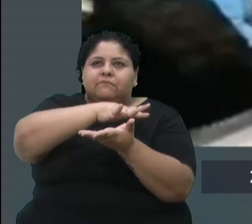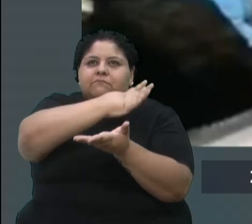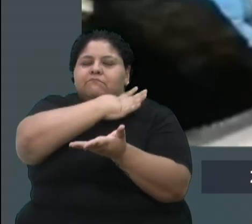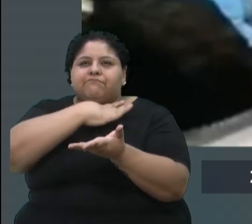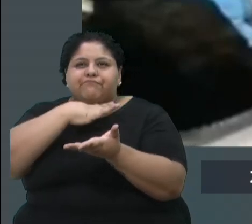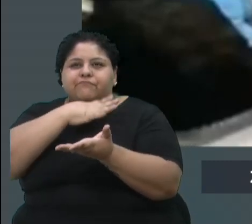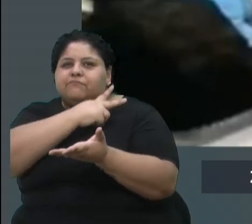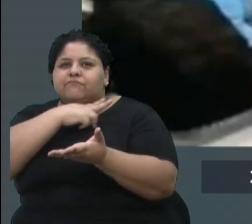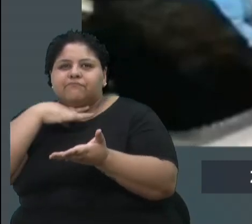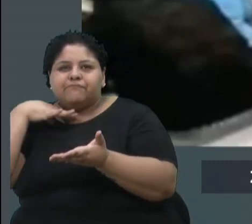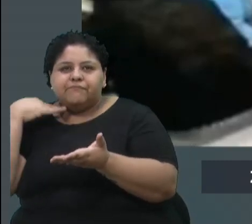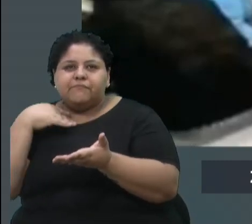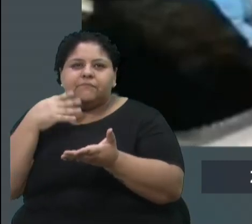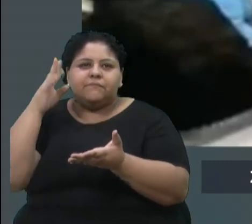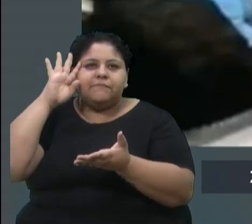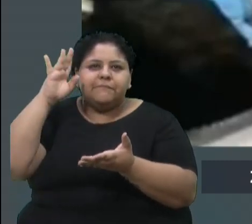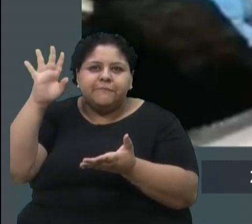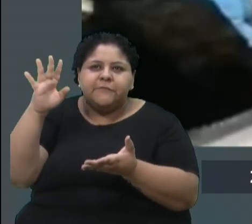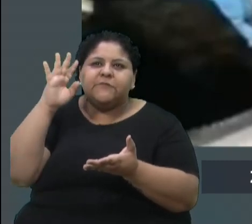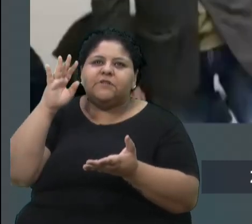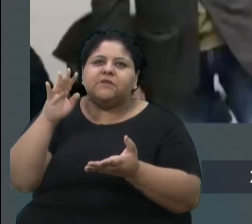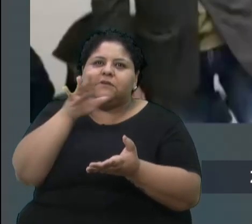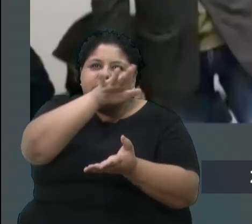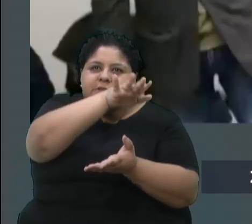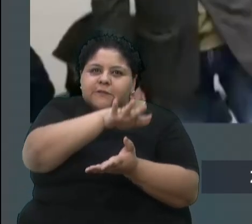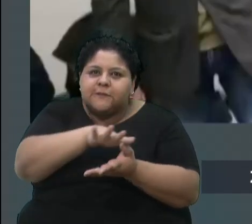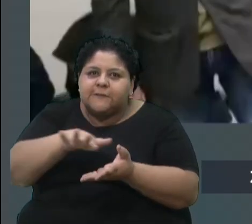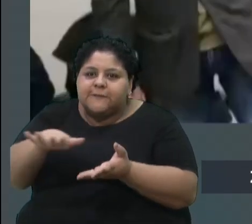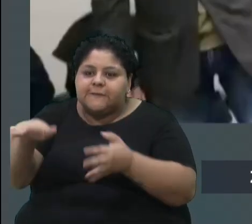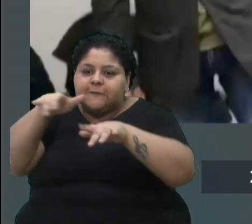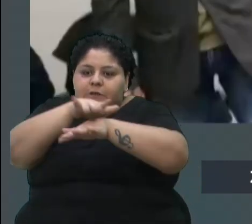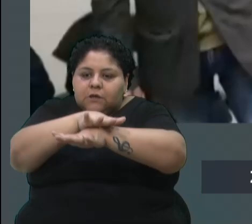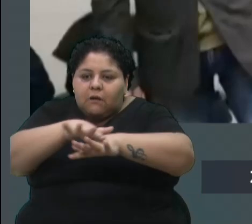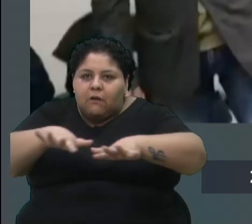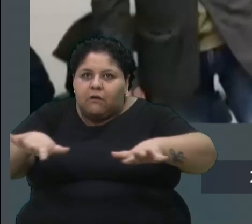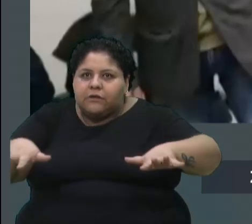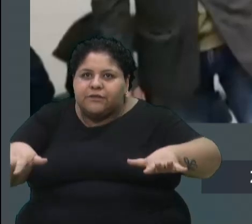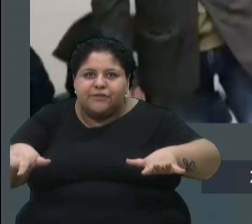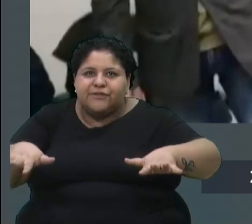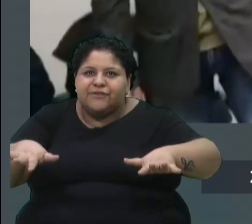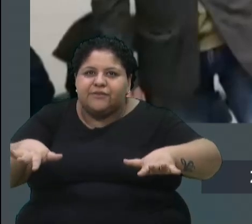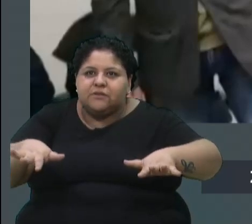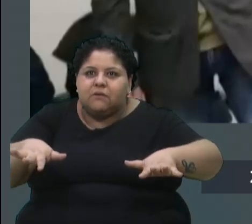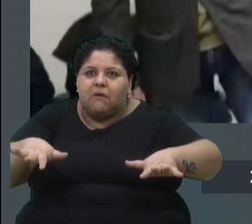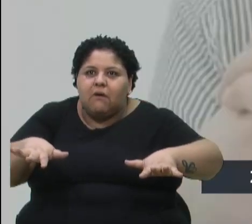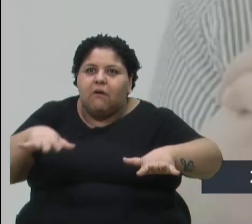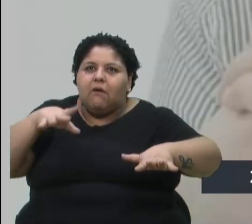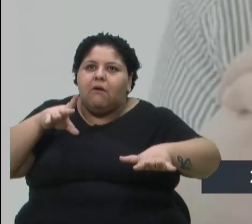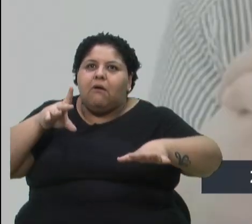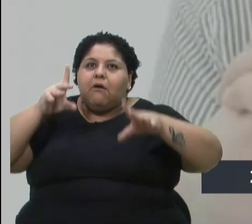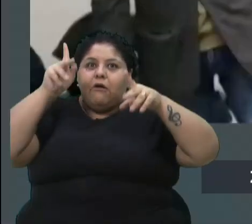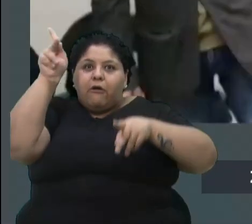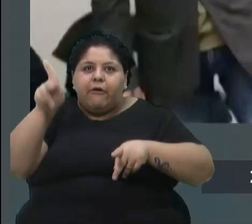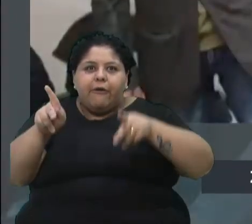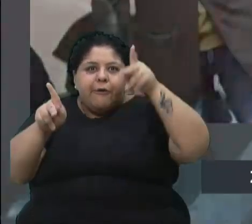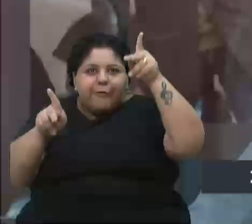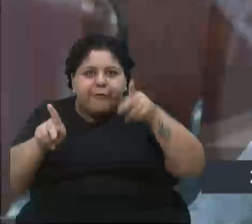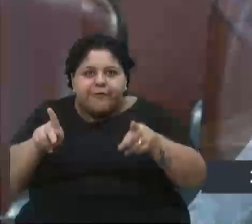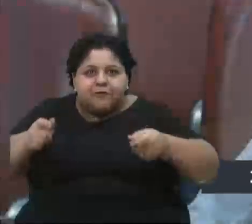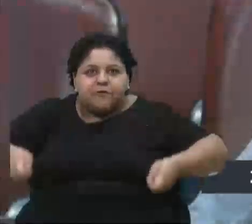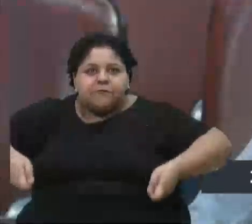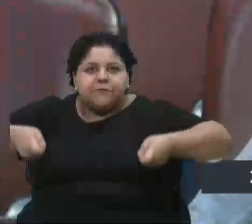vereador Rafael. Olha aí as pessoas no chão, com crianças no chão, coitada dessa mãe, olha, cadeirantes. Isso é uma humilhação, vereador.